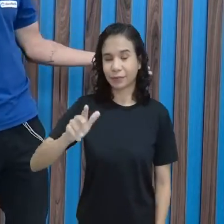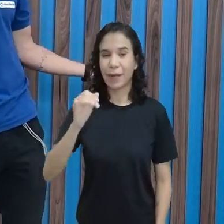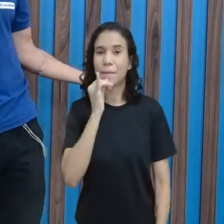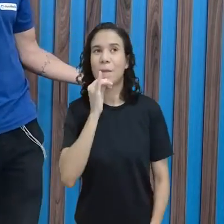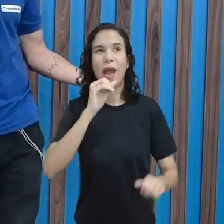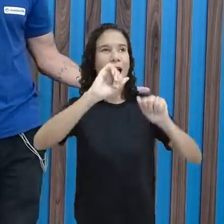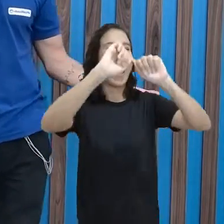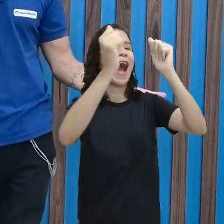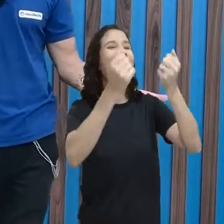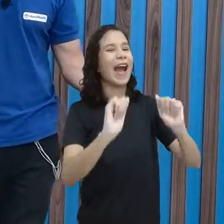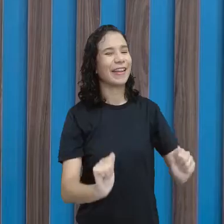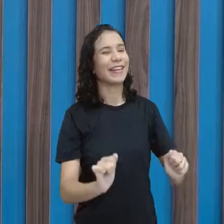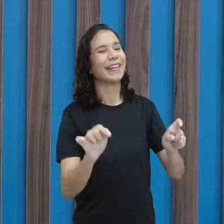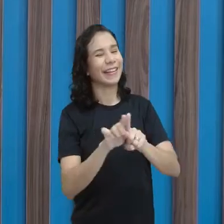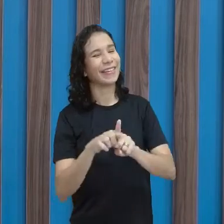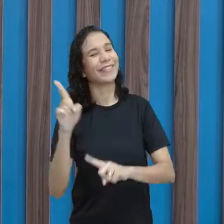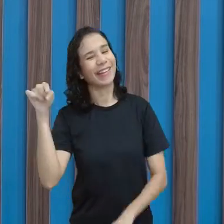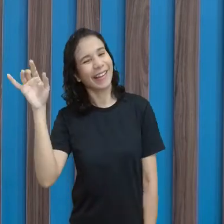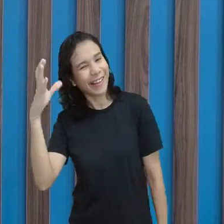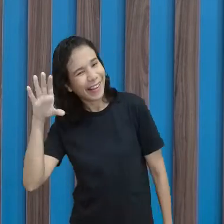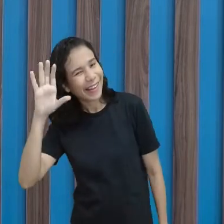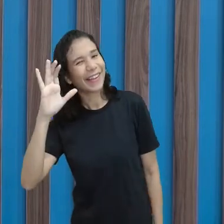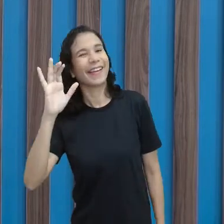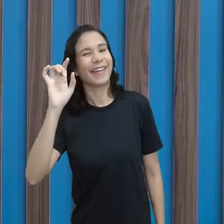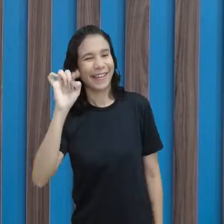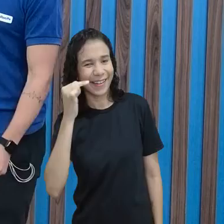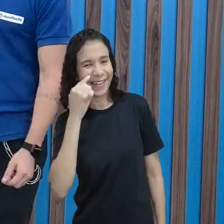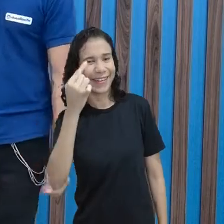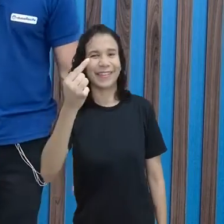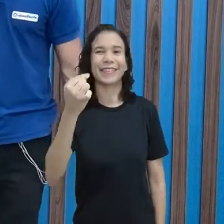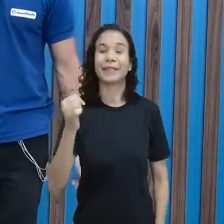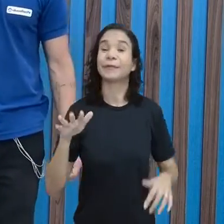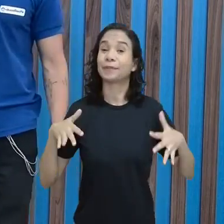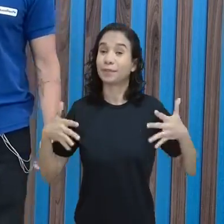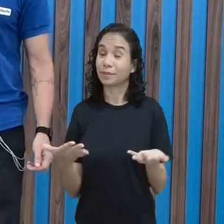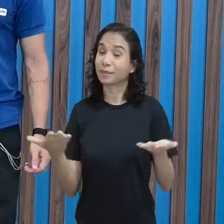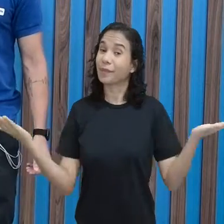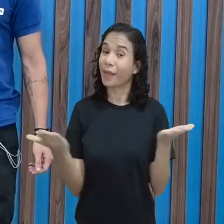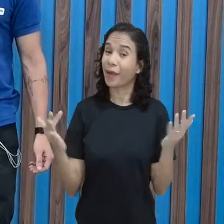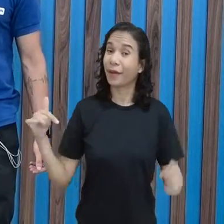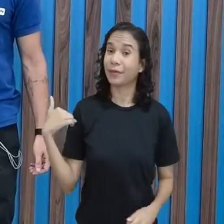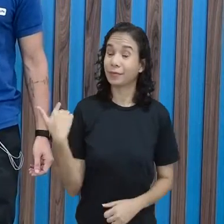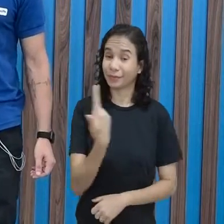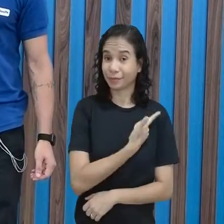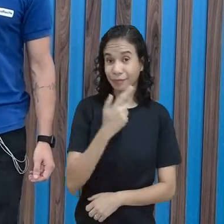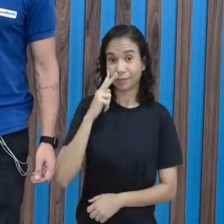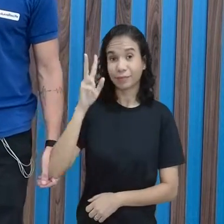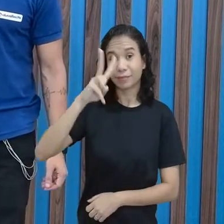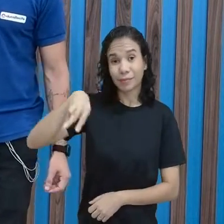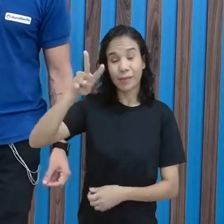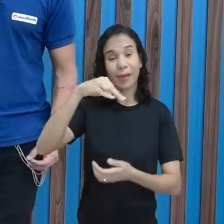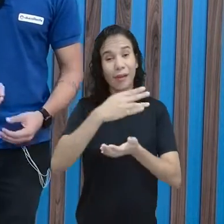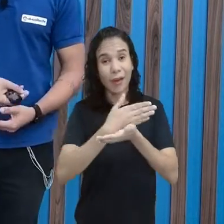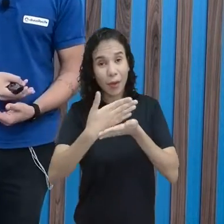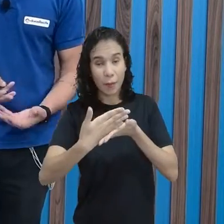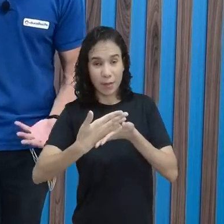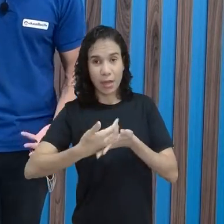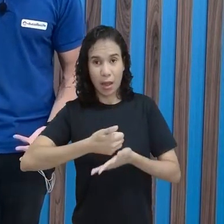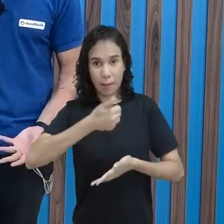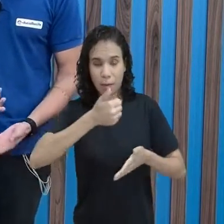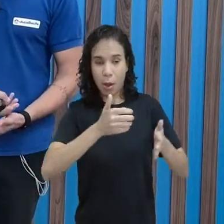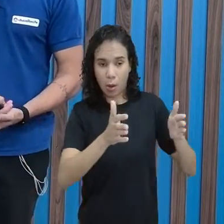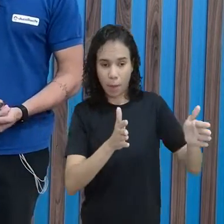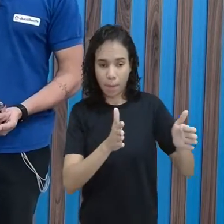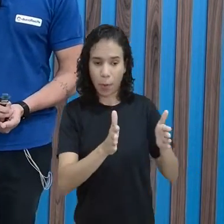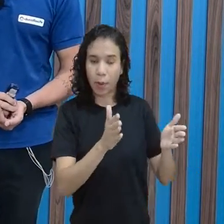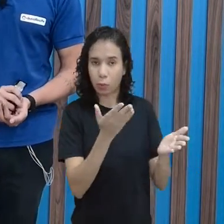artes que o diga, né? As artes que o diga, com certeza. Então, ó, hoje nós vamos aí começar, né? A primeira parte da